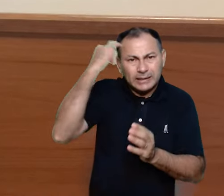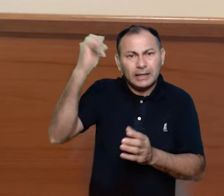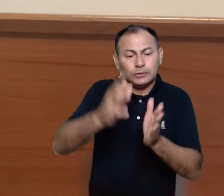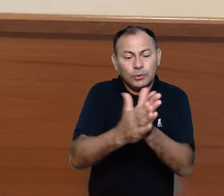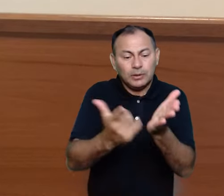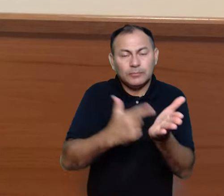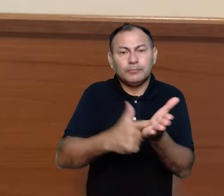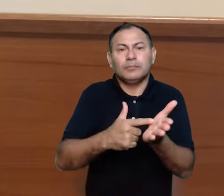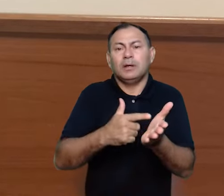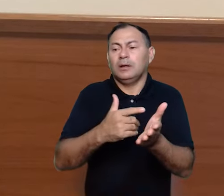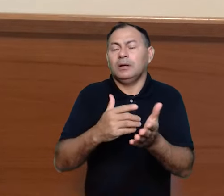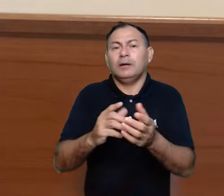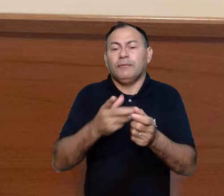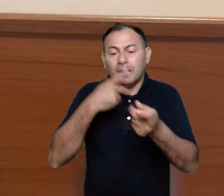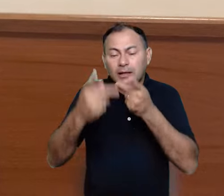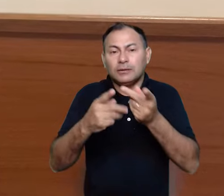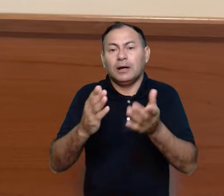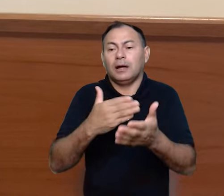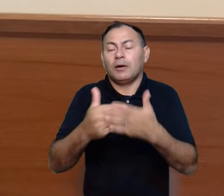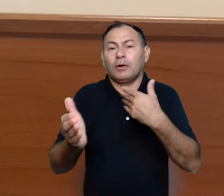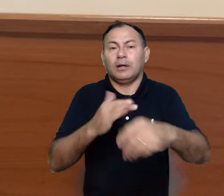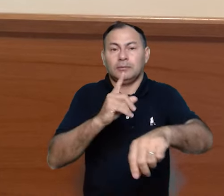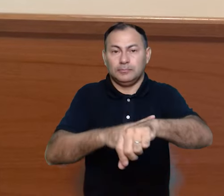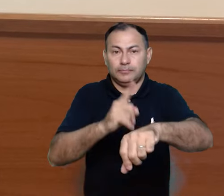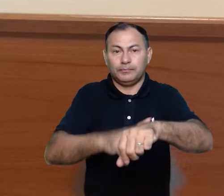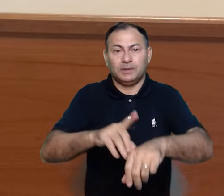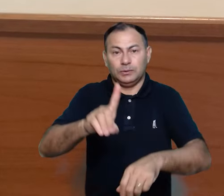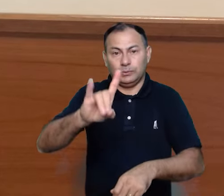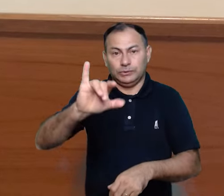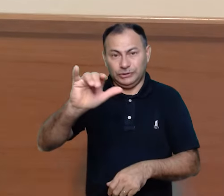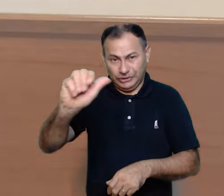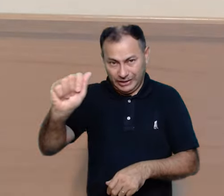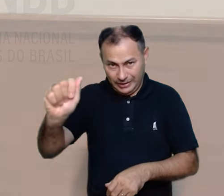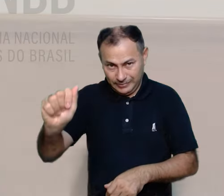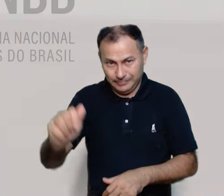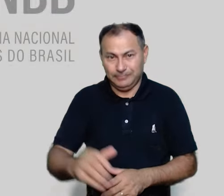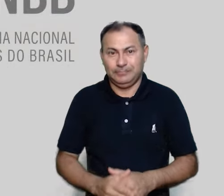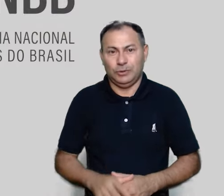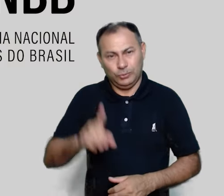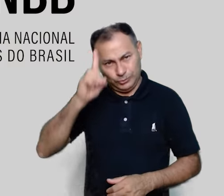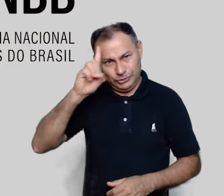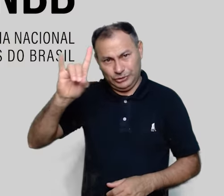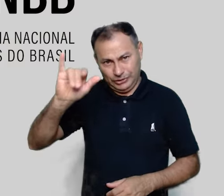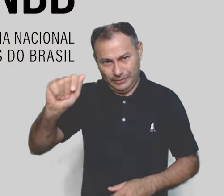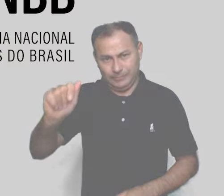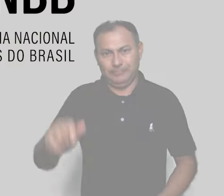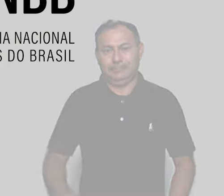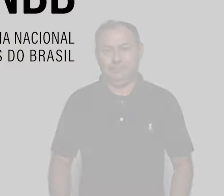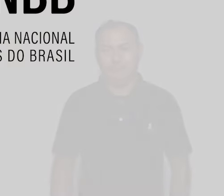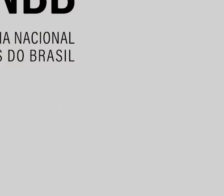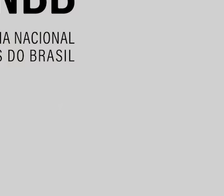recitado a qualquer hora do dia. a ver não